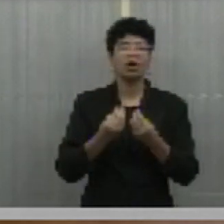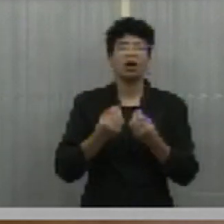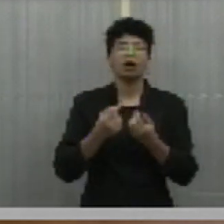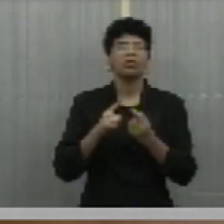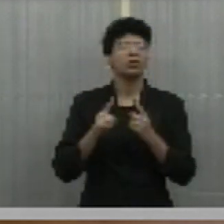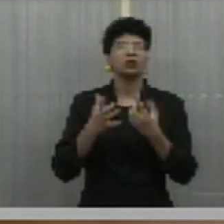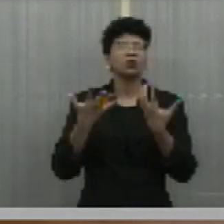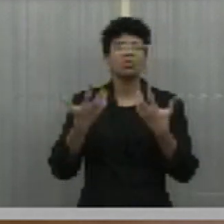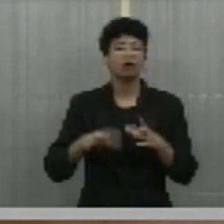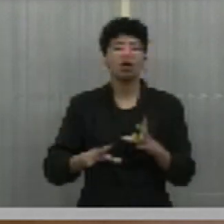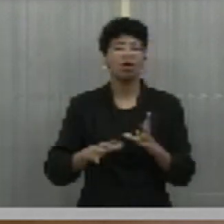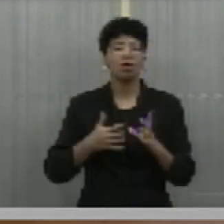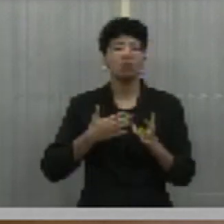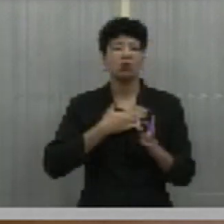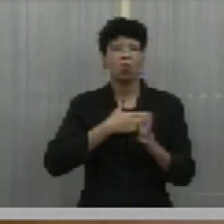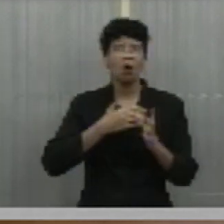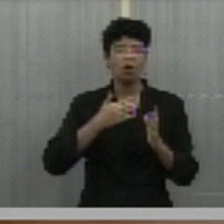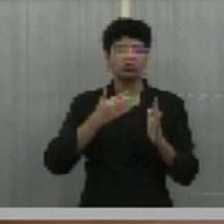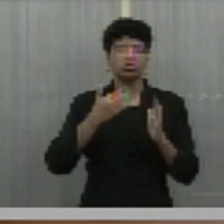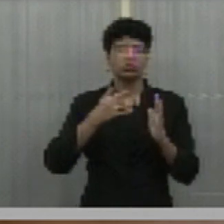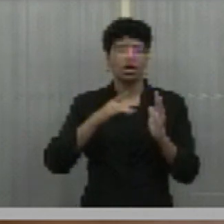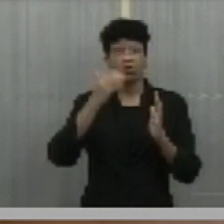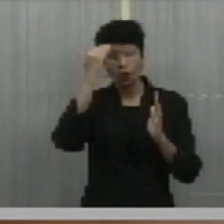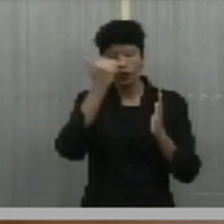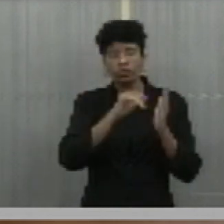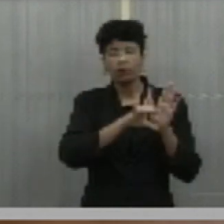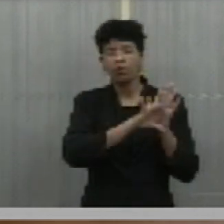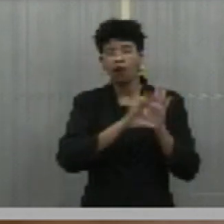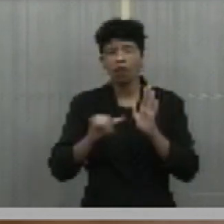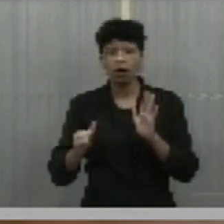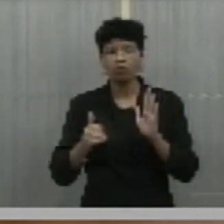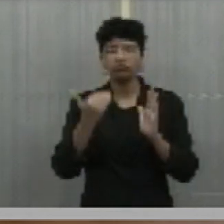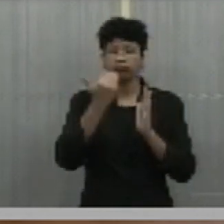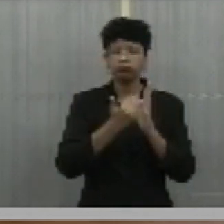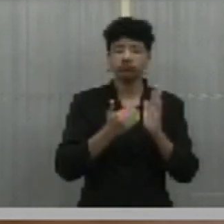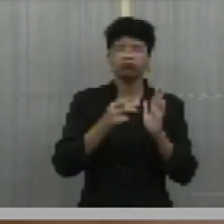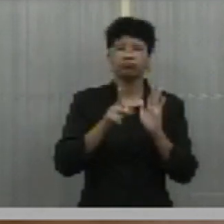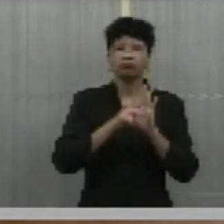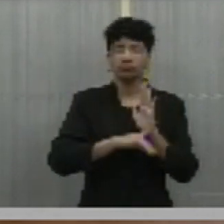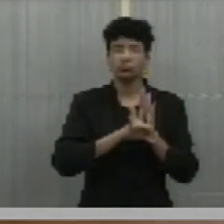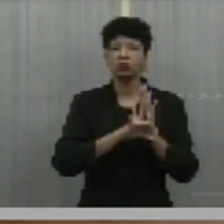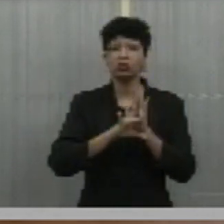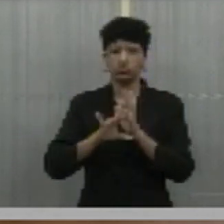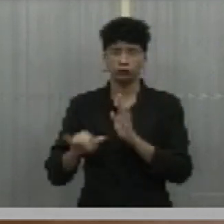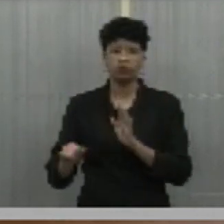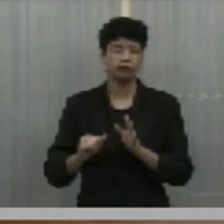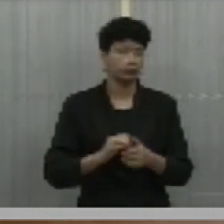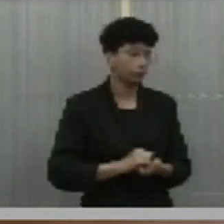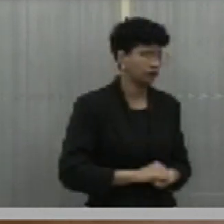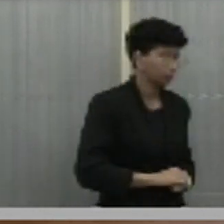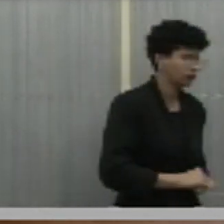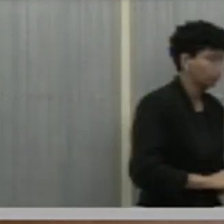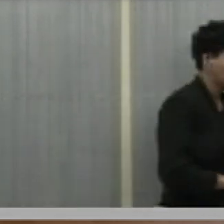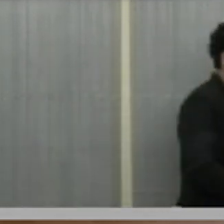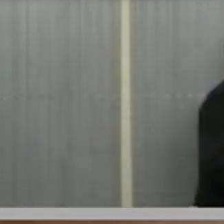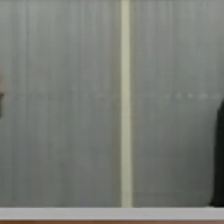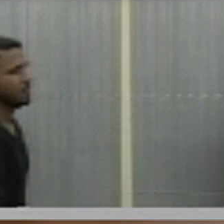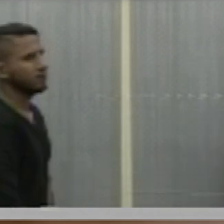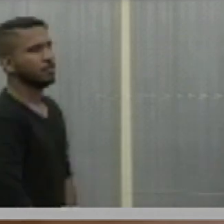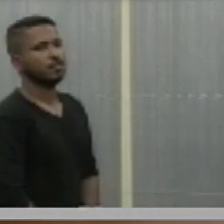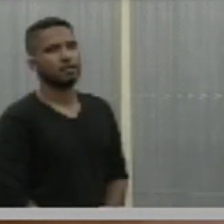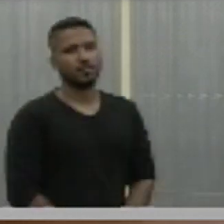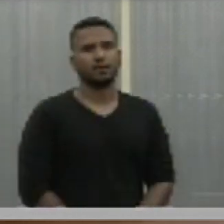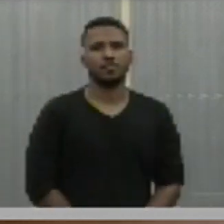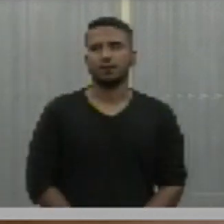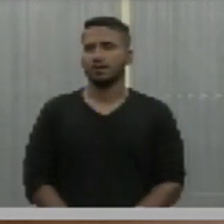a lei e a ordem. Então, a essência do projeto de lei é isso. E as big techs,